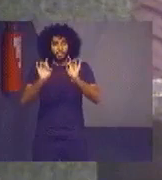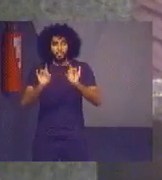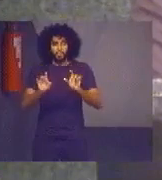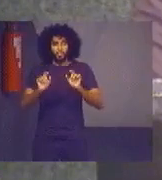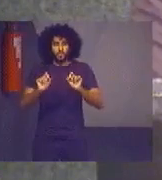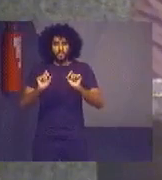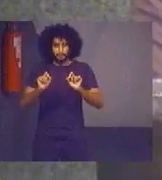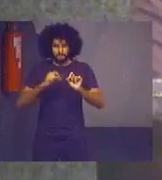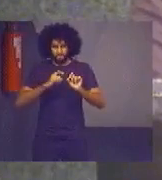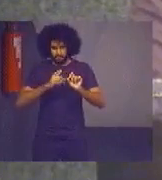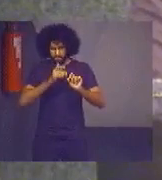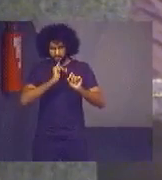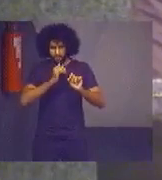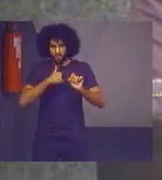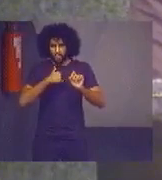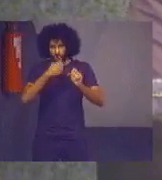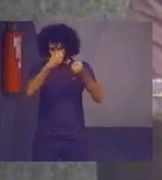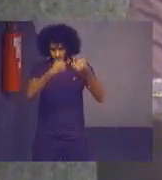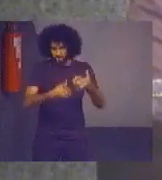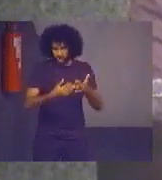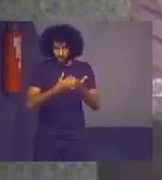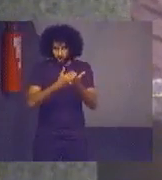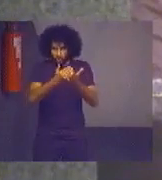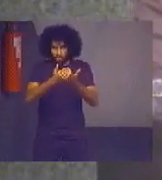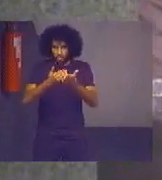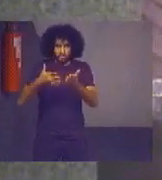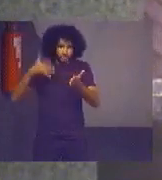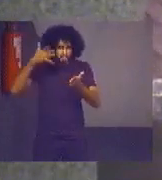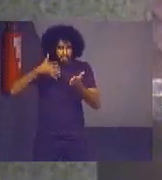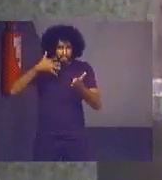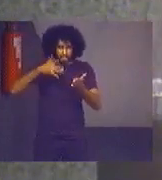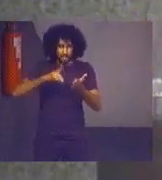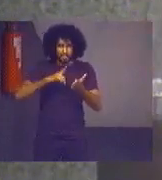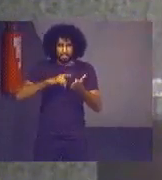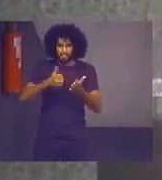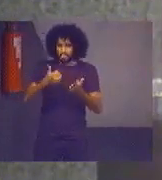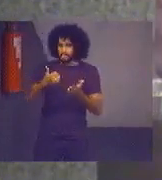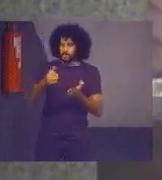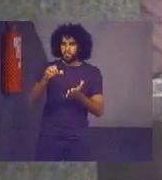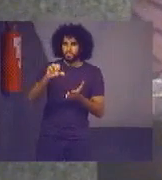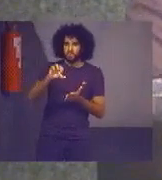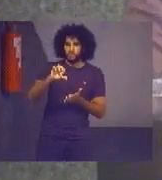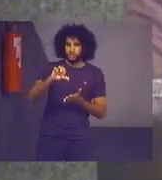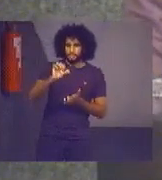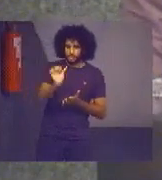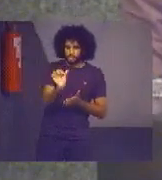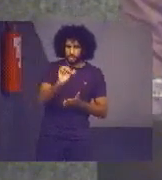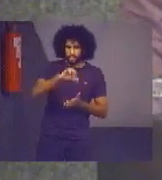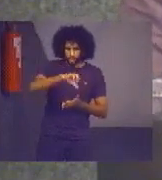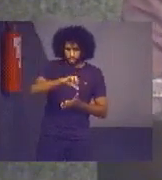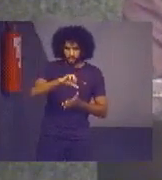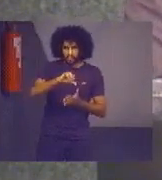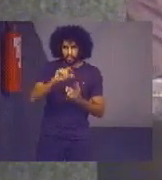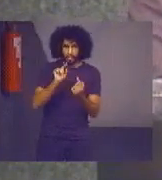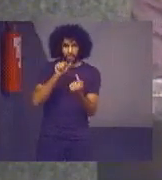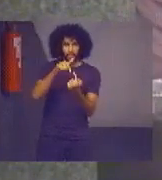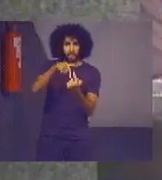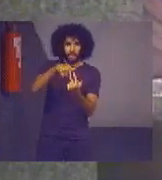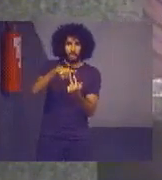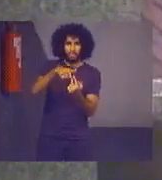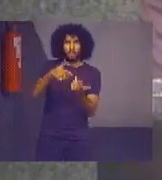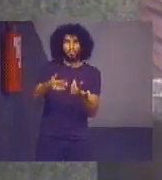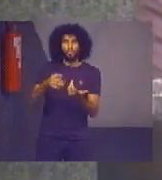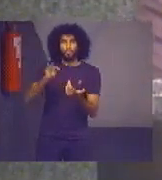como eu falei no começo da apresentação, são 169 metas. O Tribunal achou que seria interessante